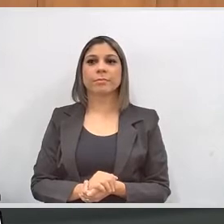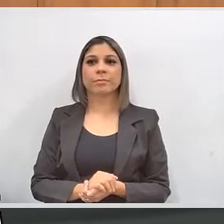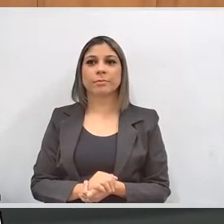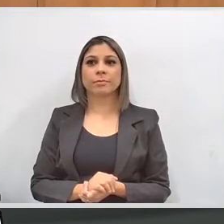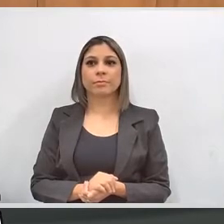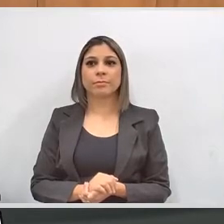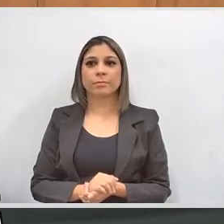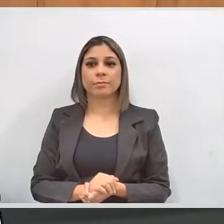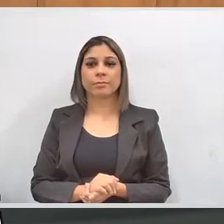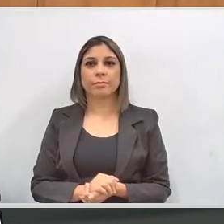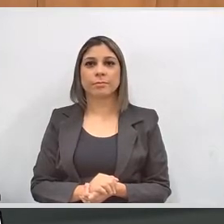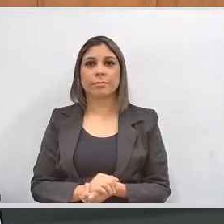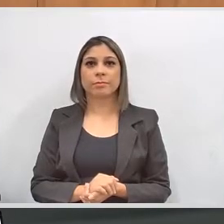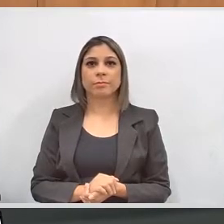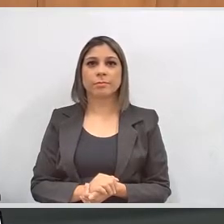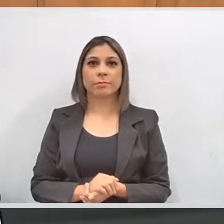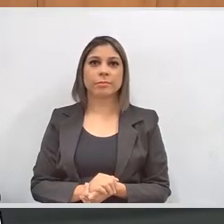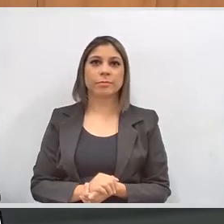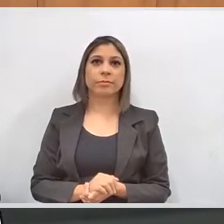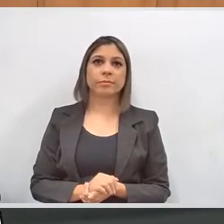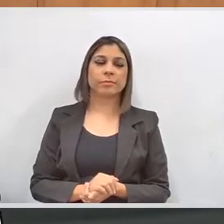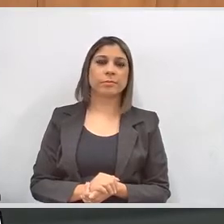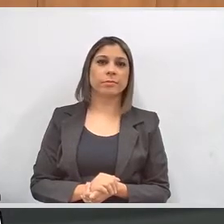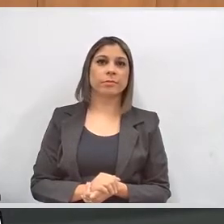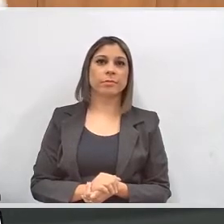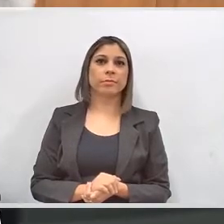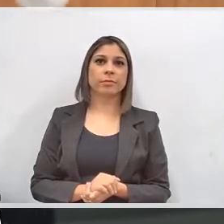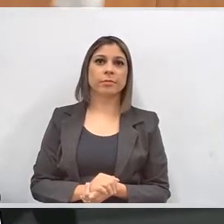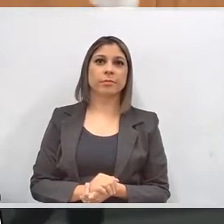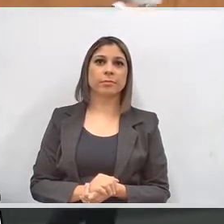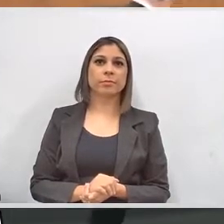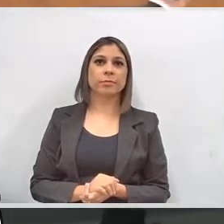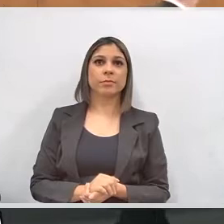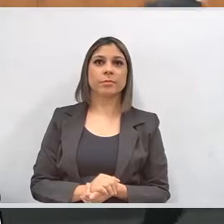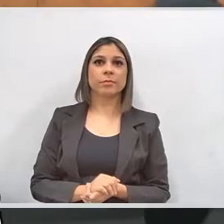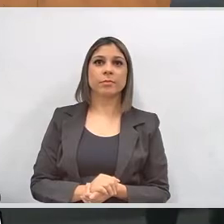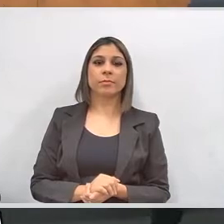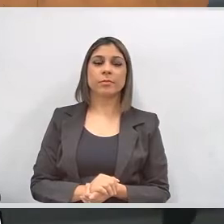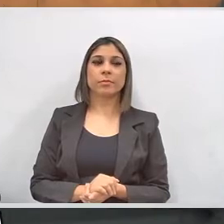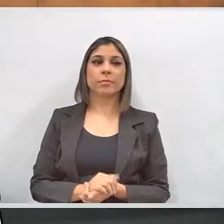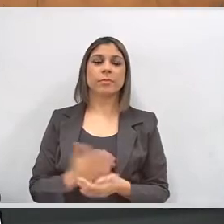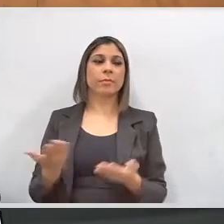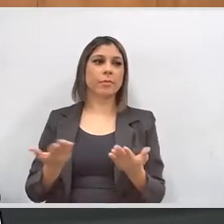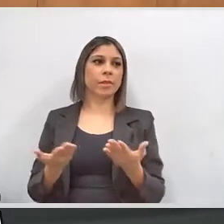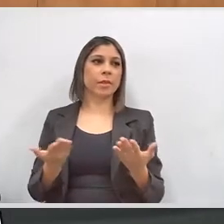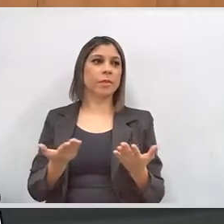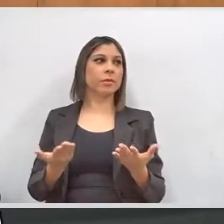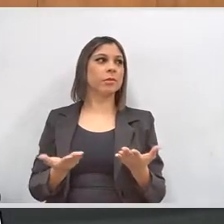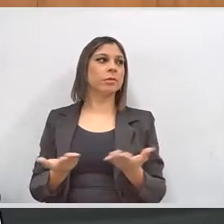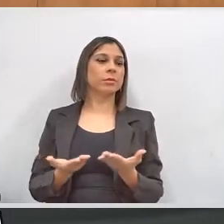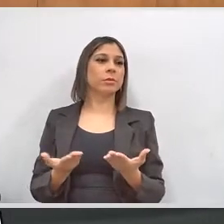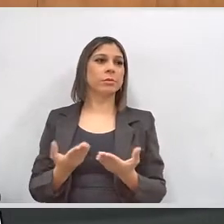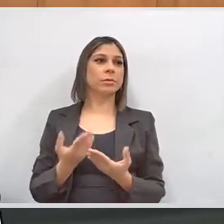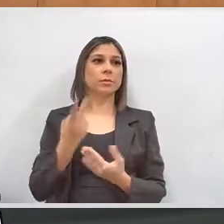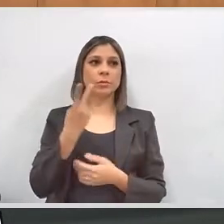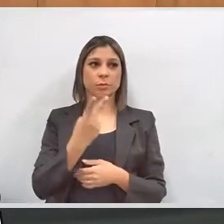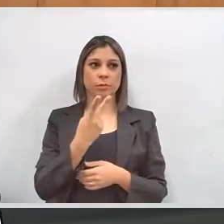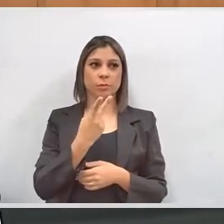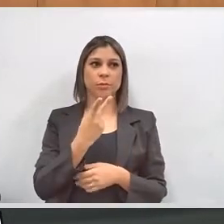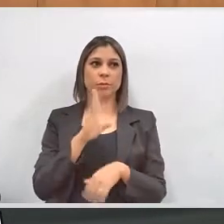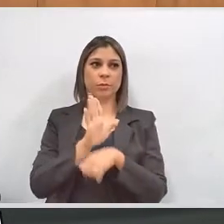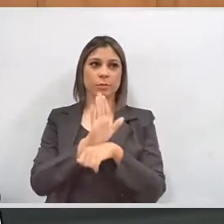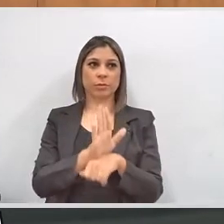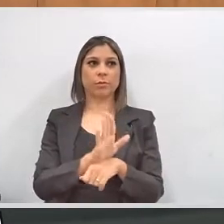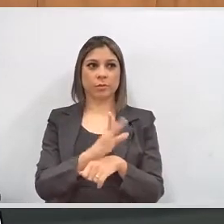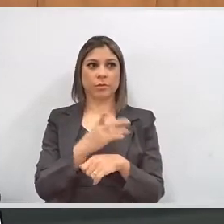Você vem, Jarbas, recompor? Eu passo a palavra, portanto, a quem dos dois auxiliares estiver.